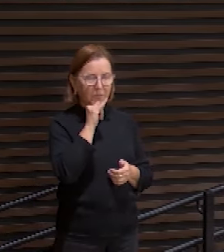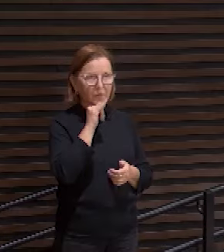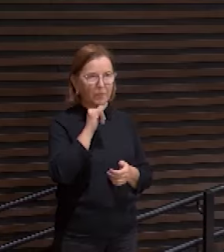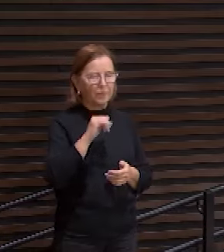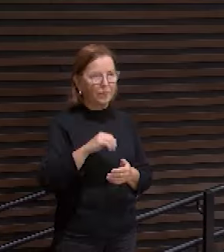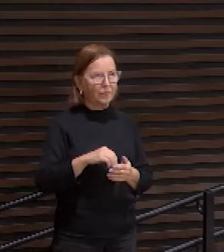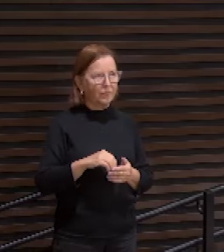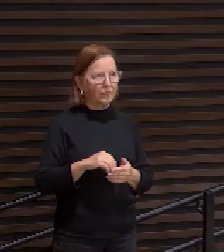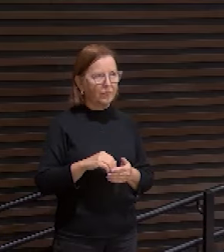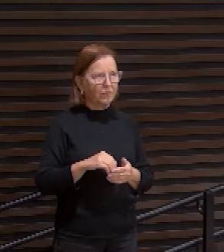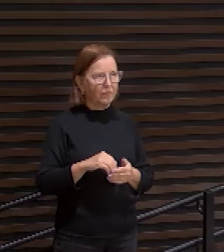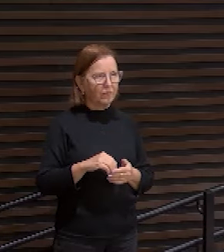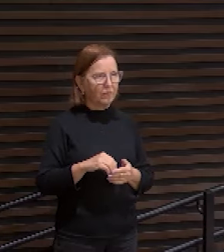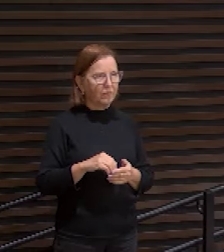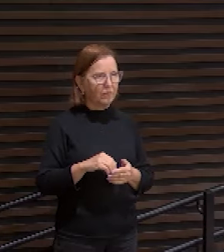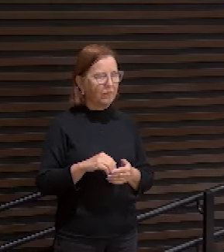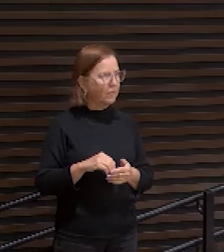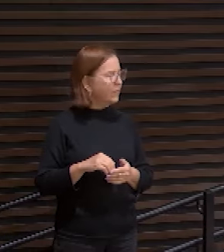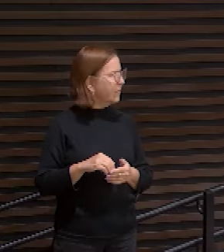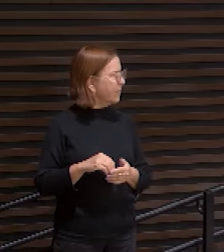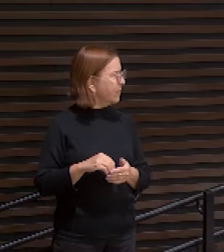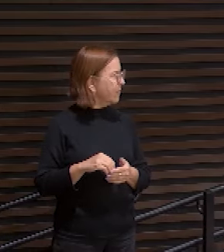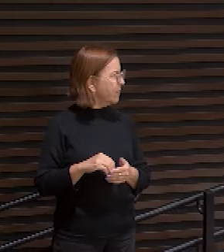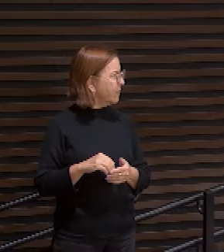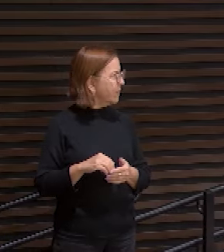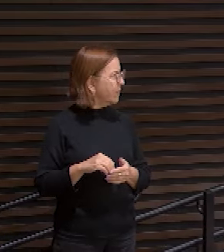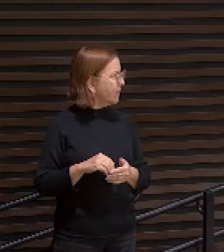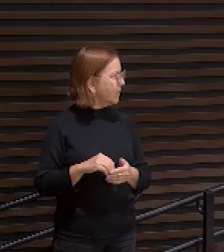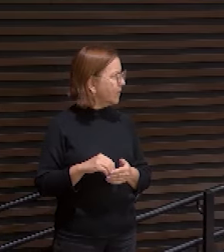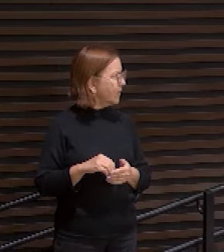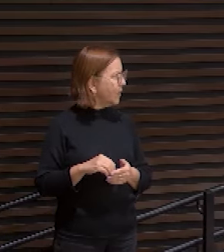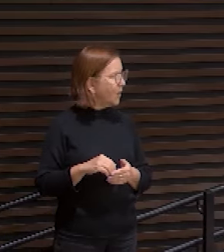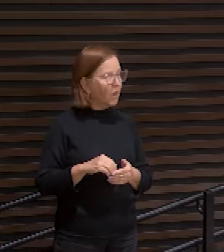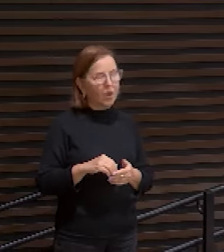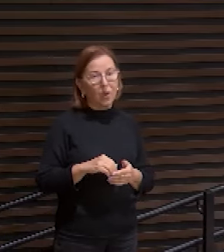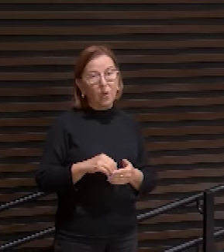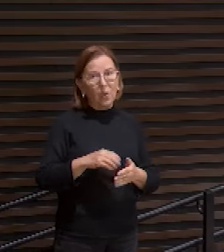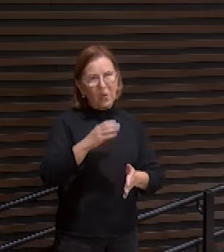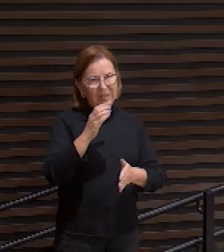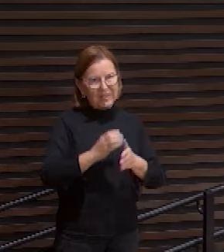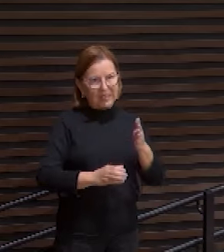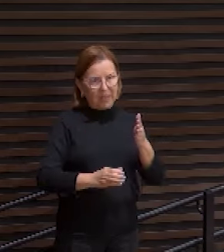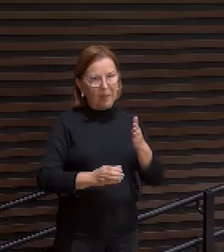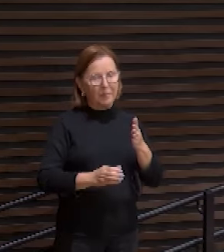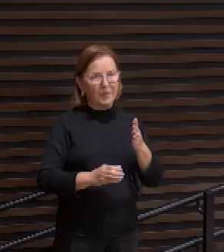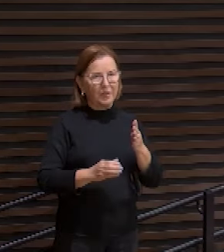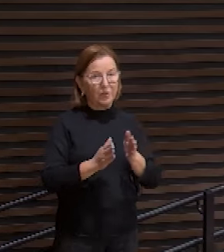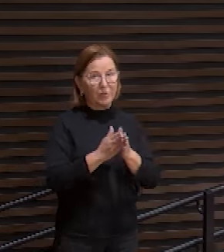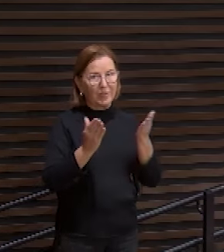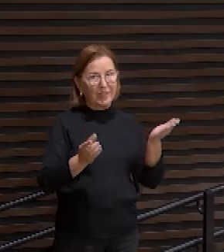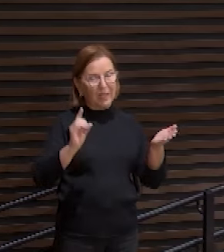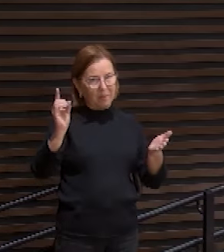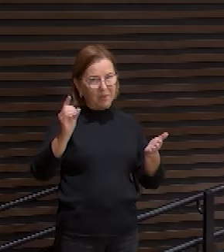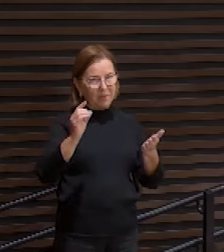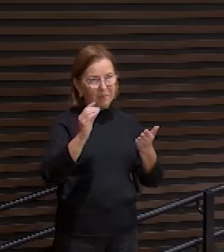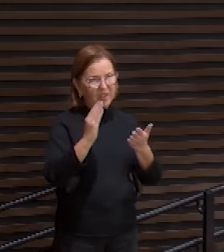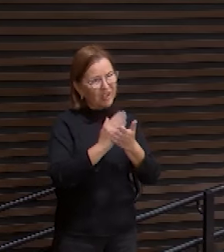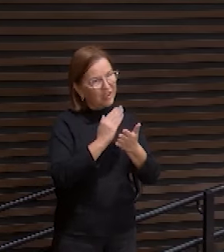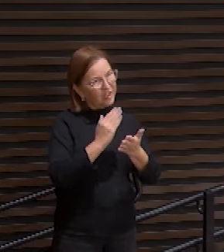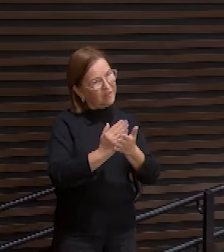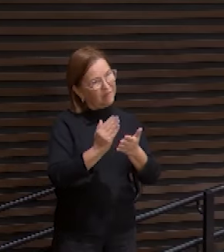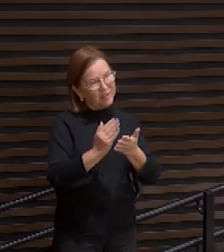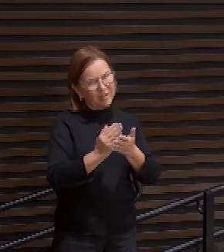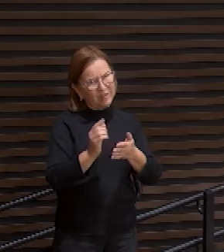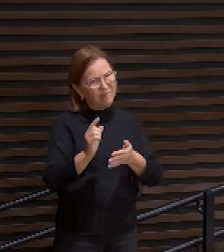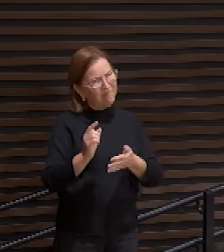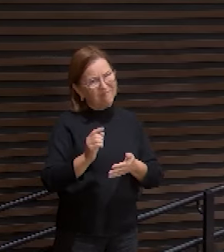capitulação da Bíblia, tá? Porque os capítulos foram colocados aqui de uma maneira equivocada. Nós vamos ler, eu falei